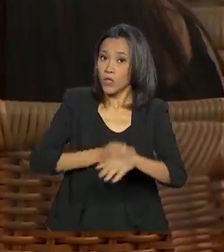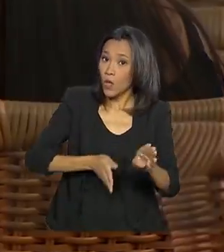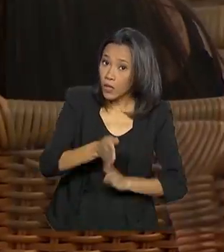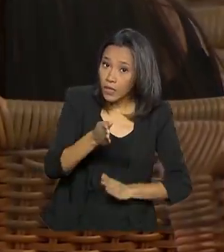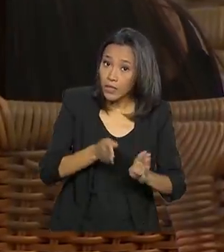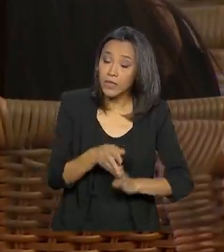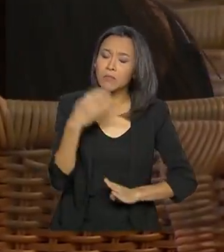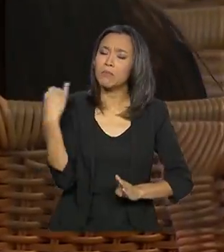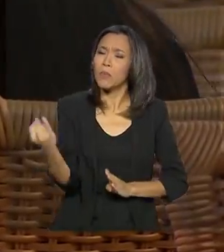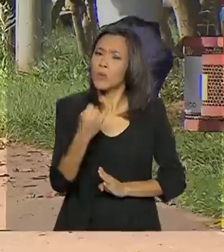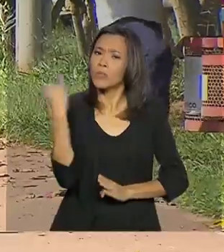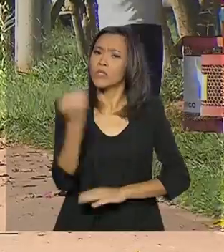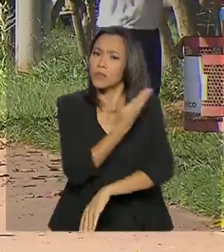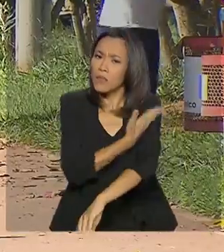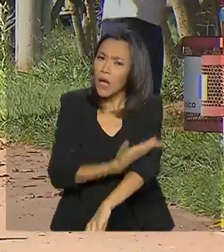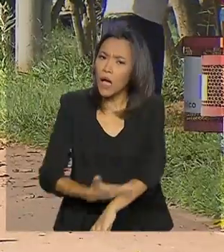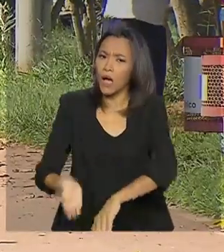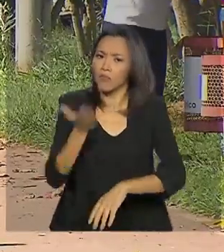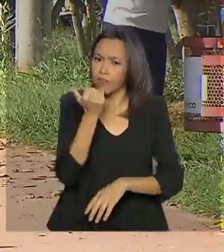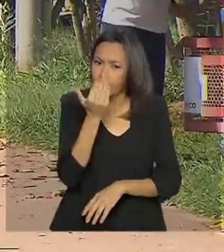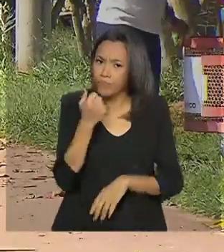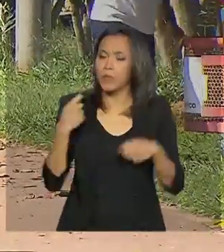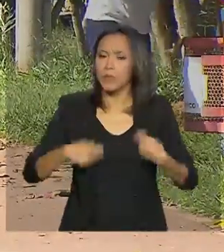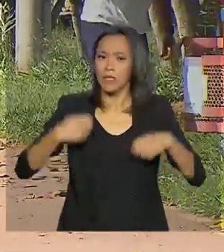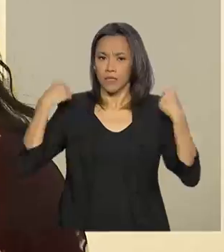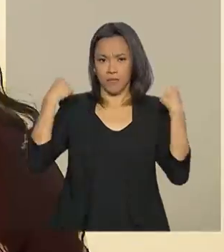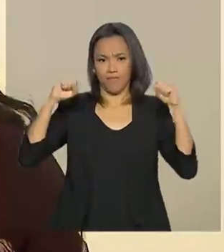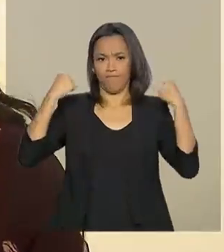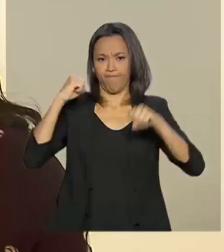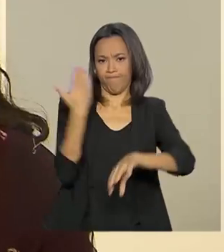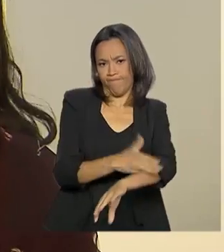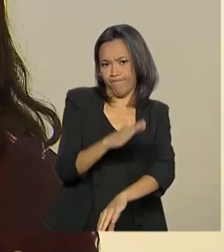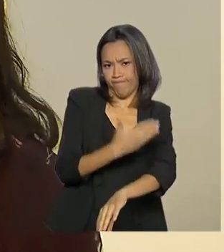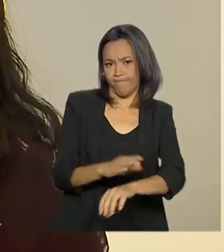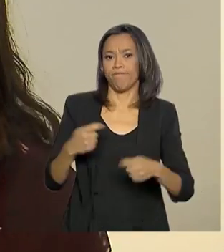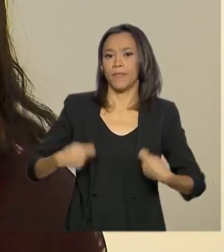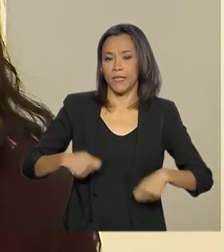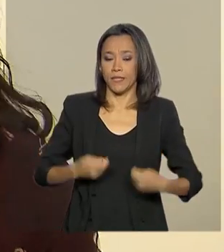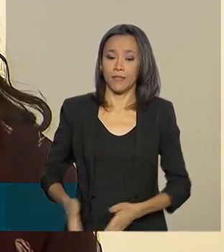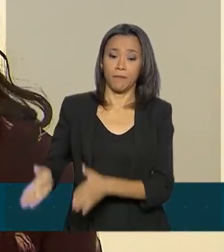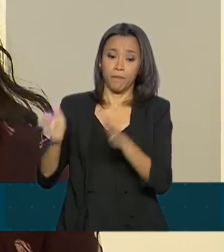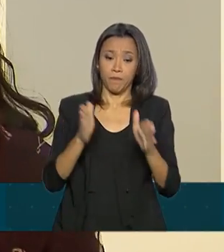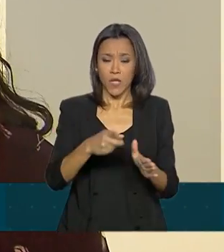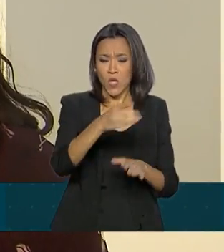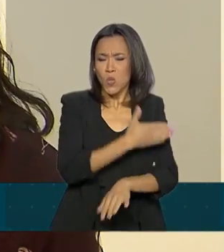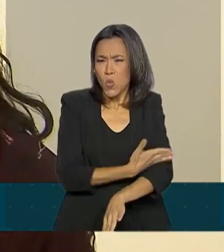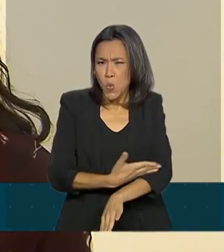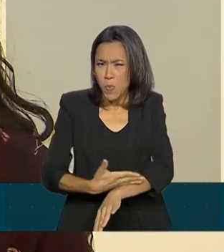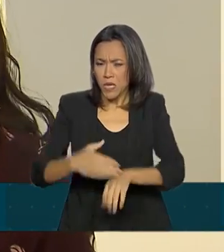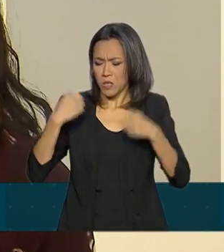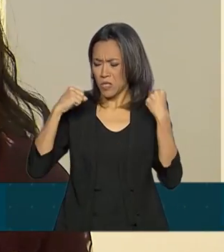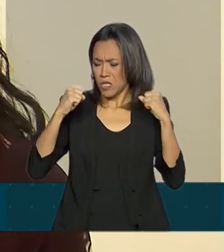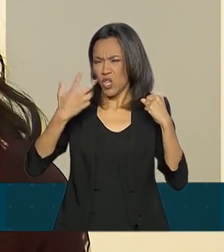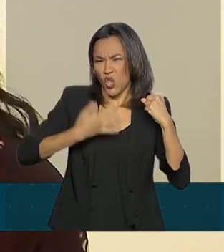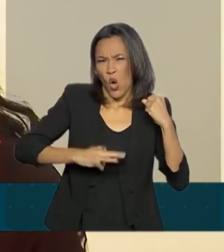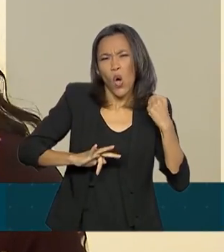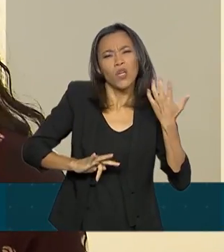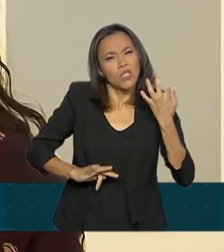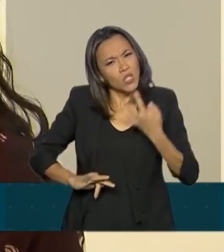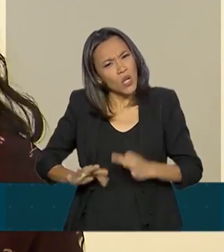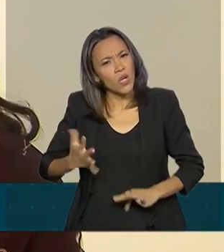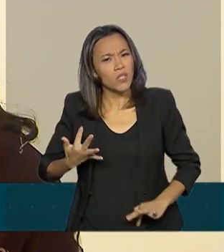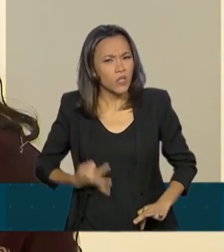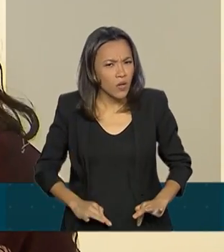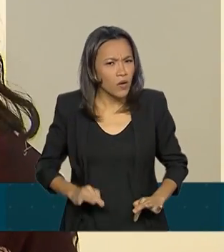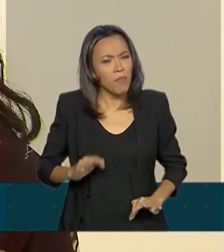mudar hábitos alimentares e fazer exercícios. O exercício no início dói, né, dói o músculo, dói as pernas, mas